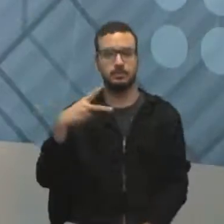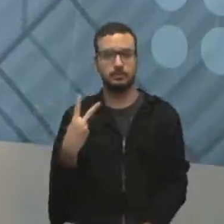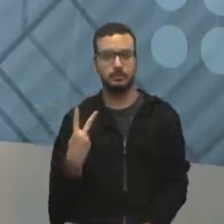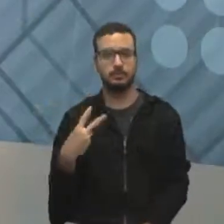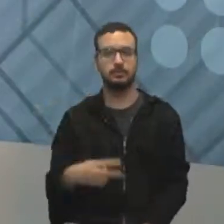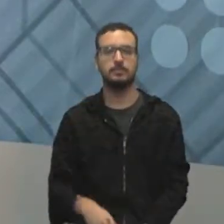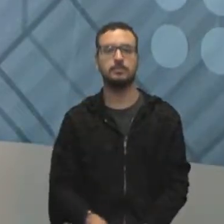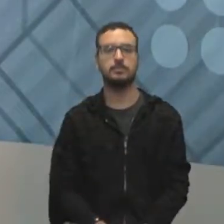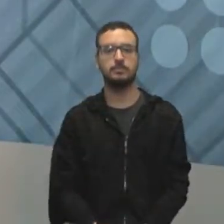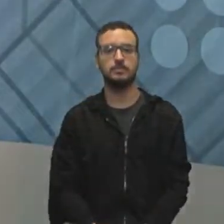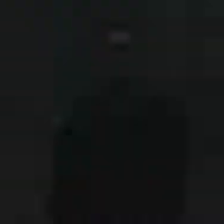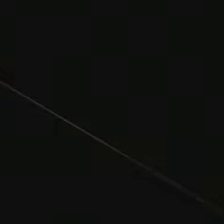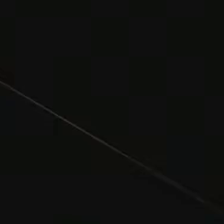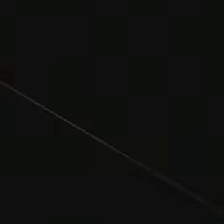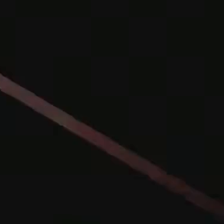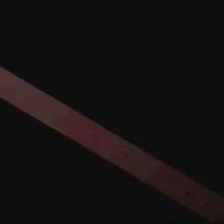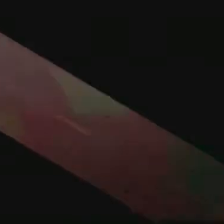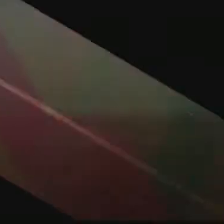SP2.